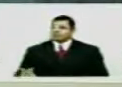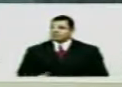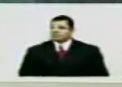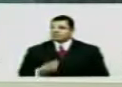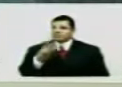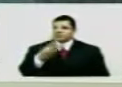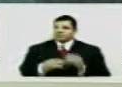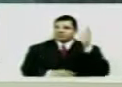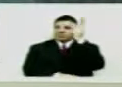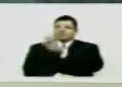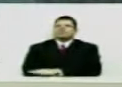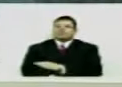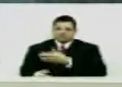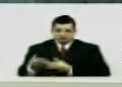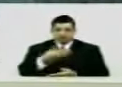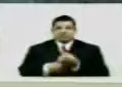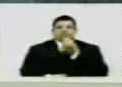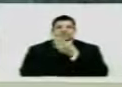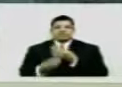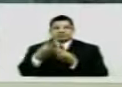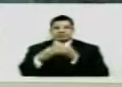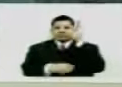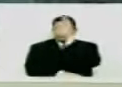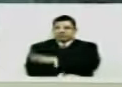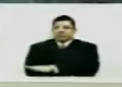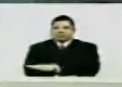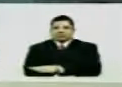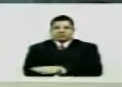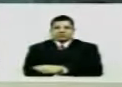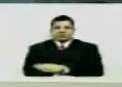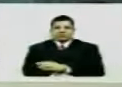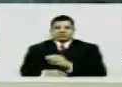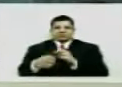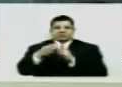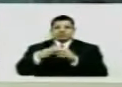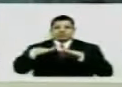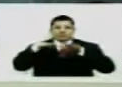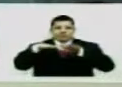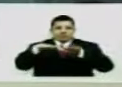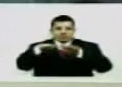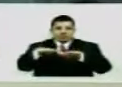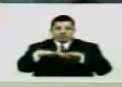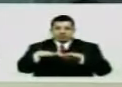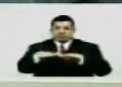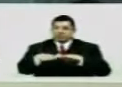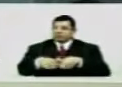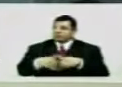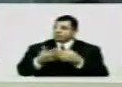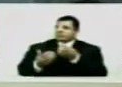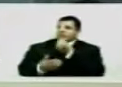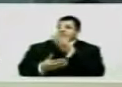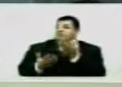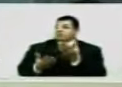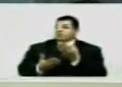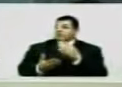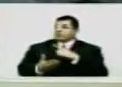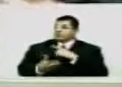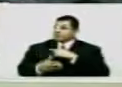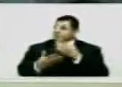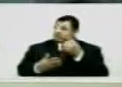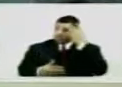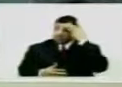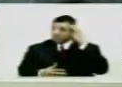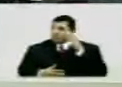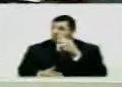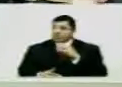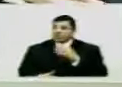Três horas da tarde Três horas da tarde Num estacionamento Ah Tem uns lá que